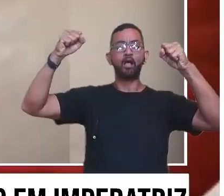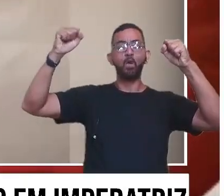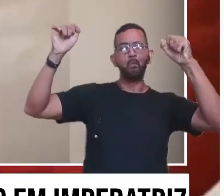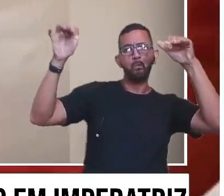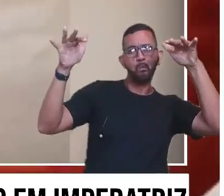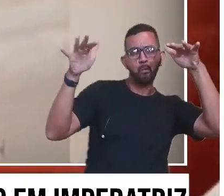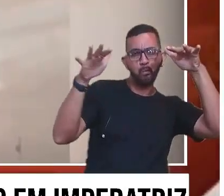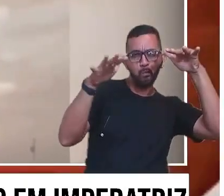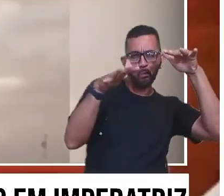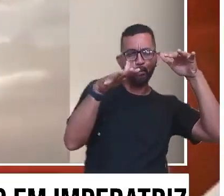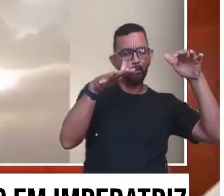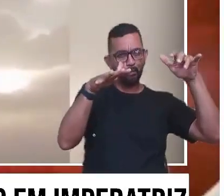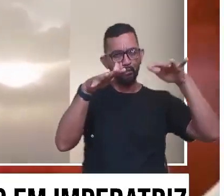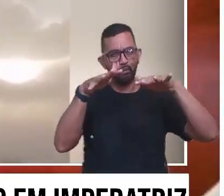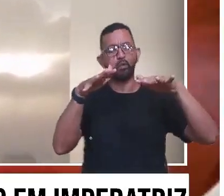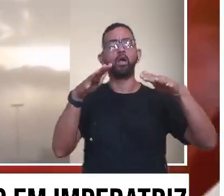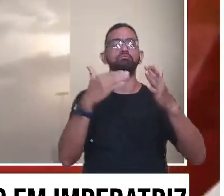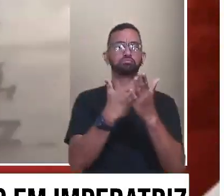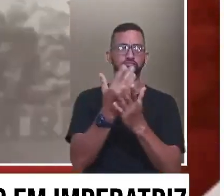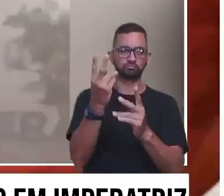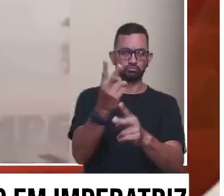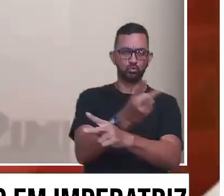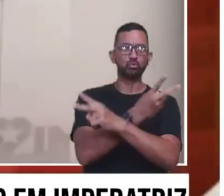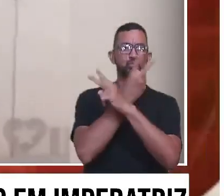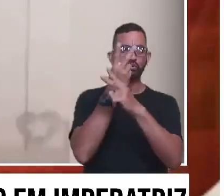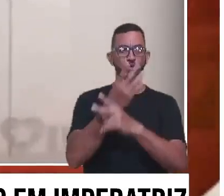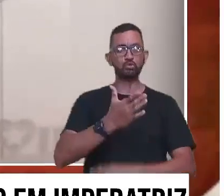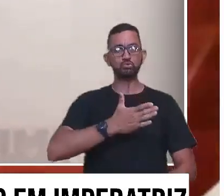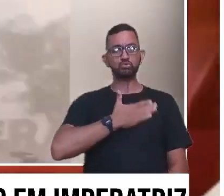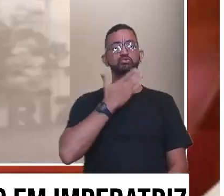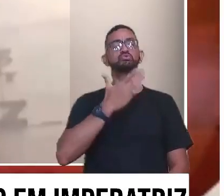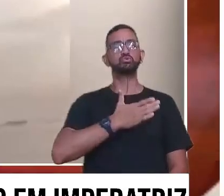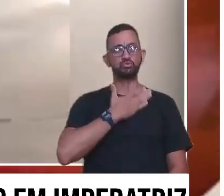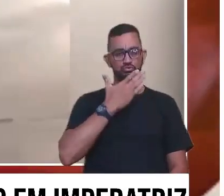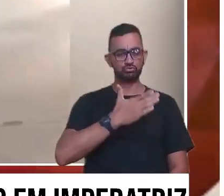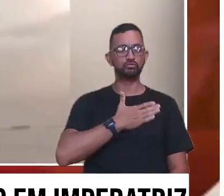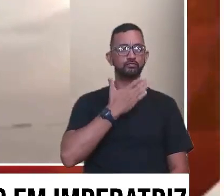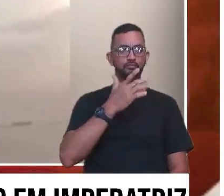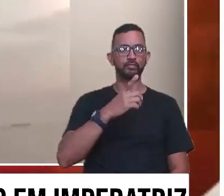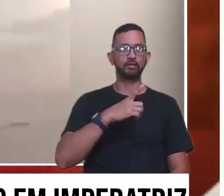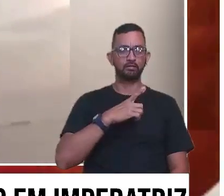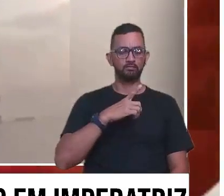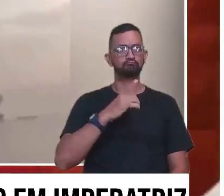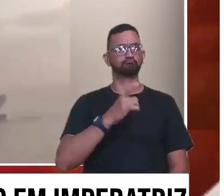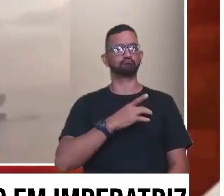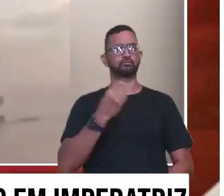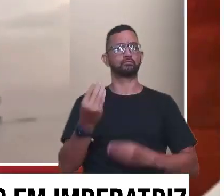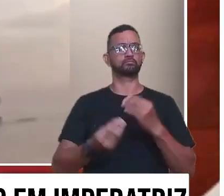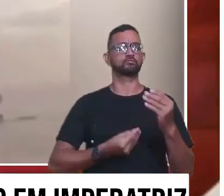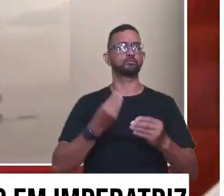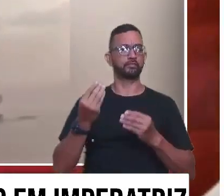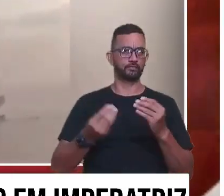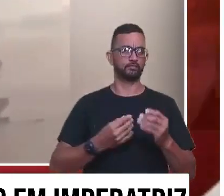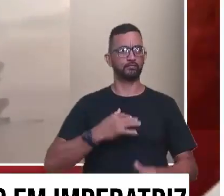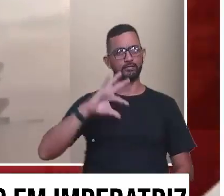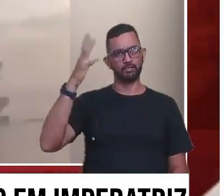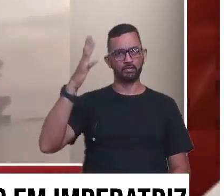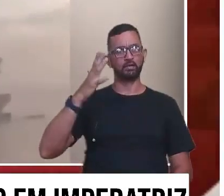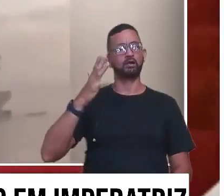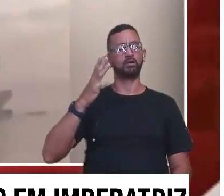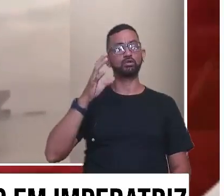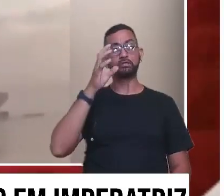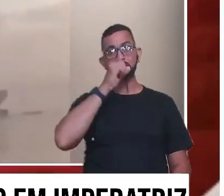umidade entrou, e aí, quando ela entrou, a gente passou por toda essa situação, esse susto aí, e aterrorizante mesmo, essa situação